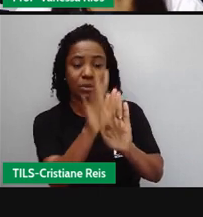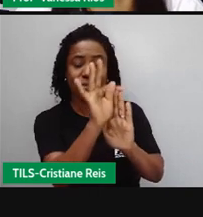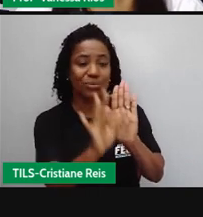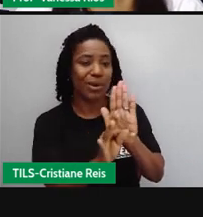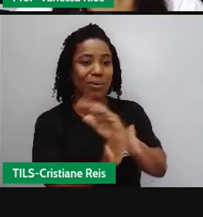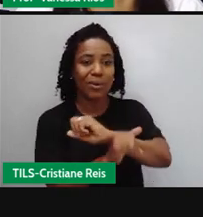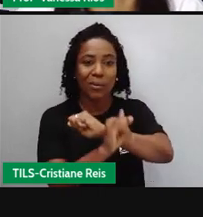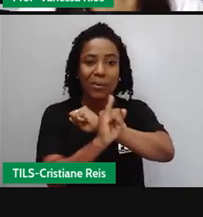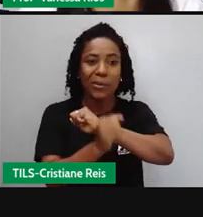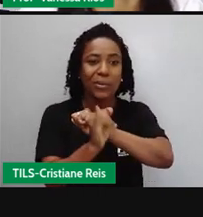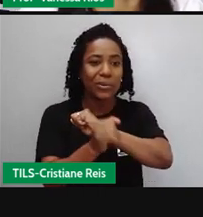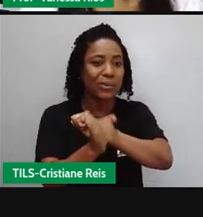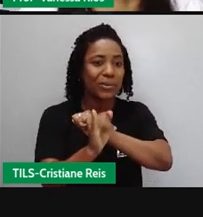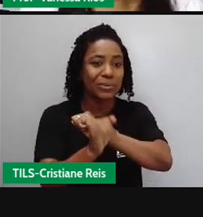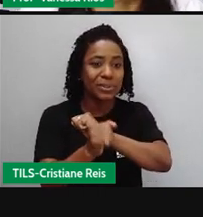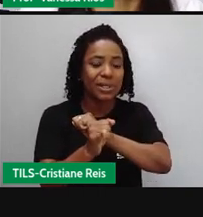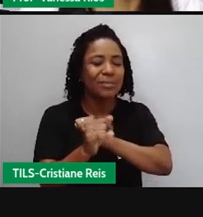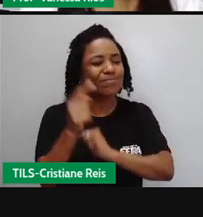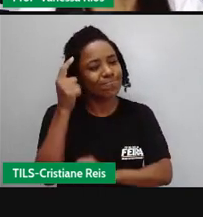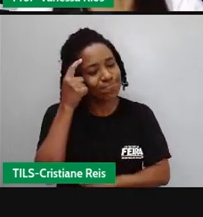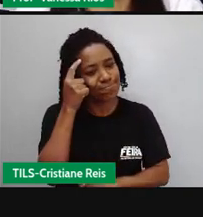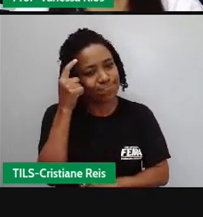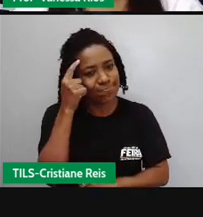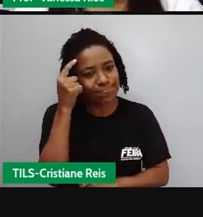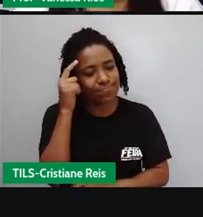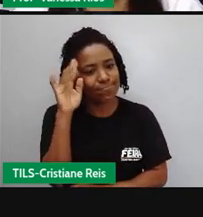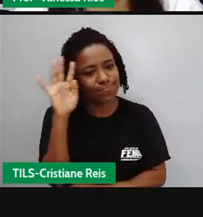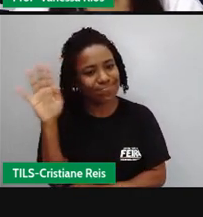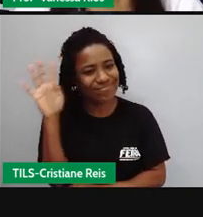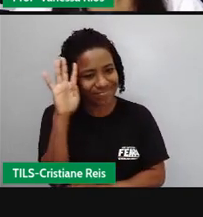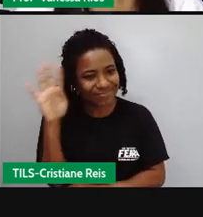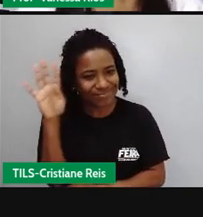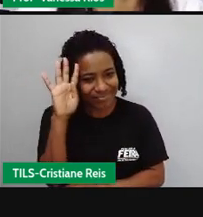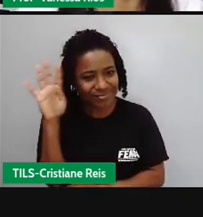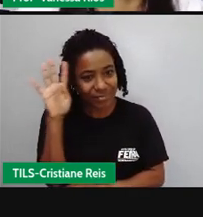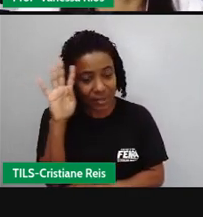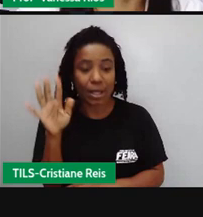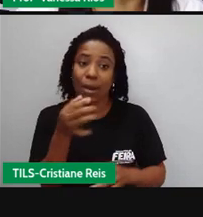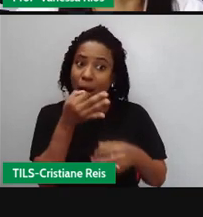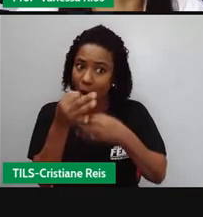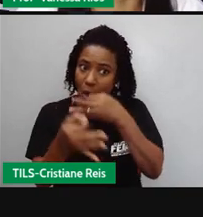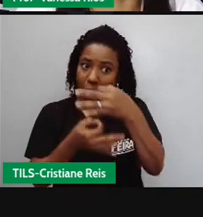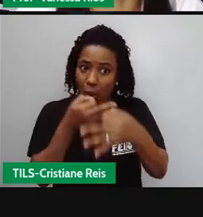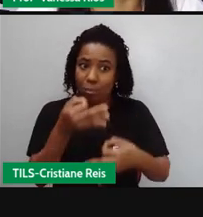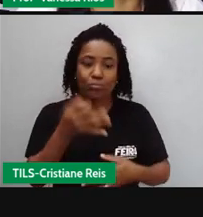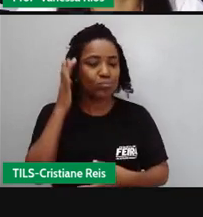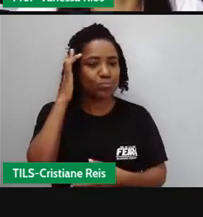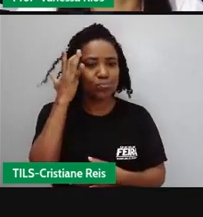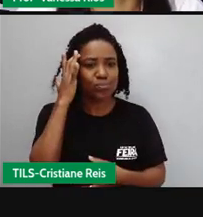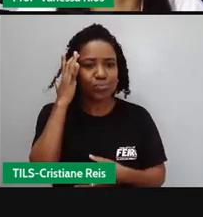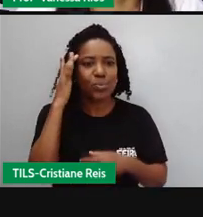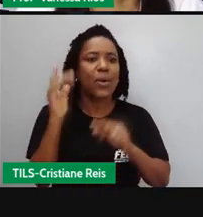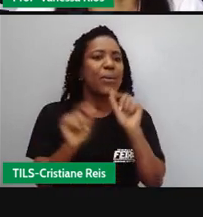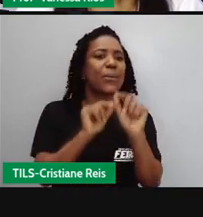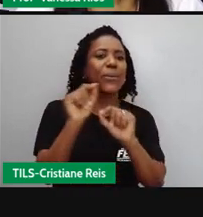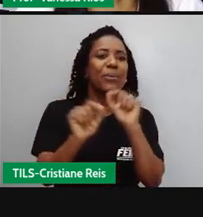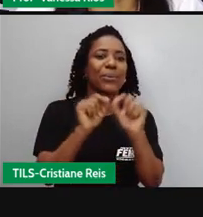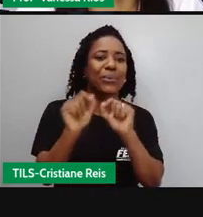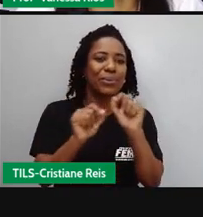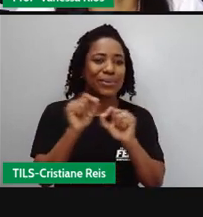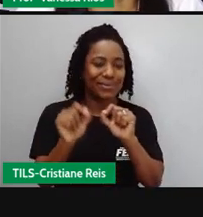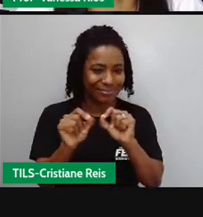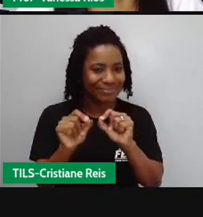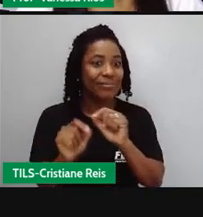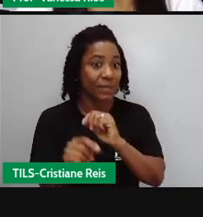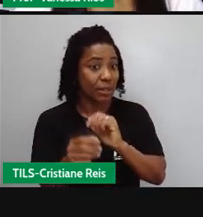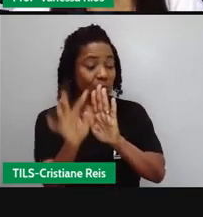a intenção em fazer refletir, fazer pensar, em criticar determinadas situações. Então, é um